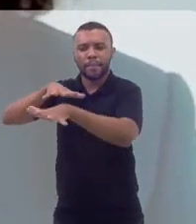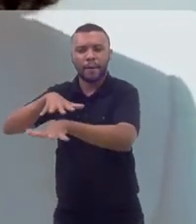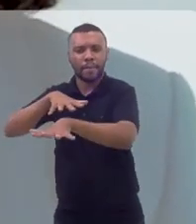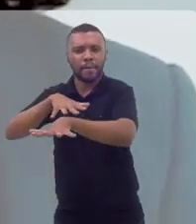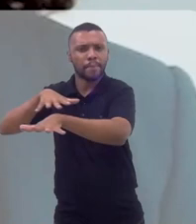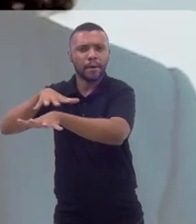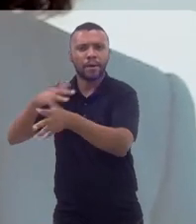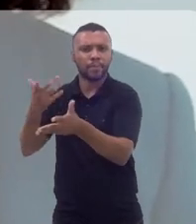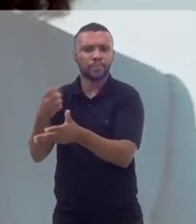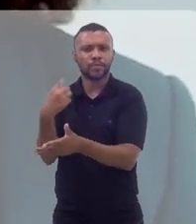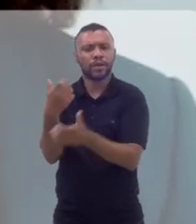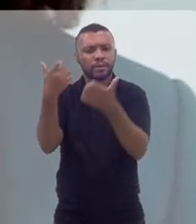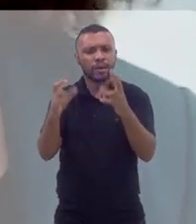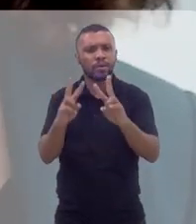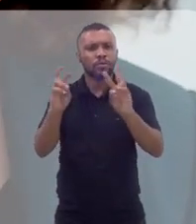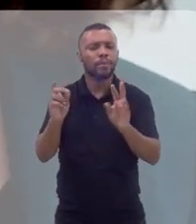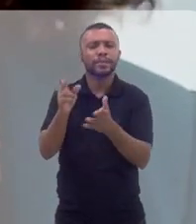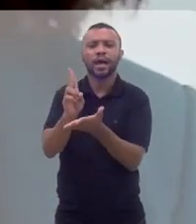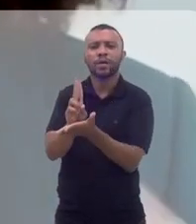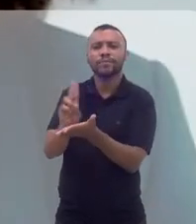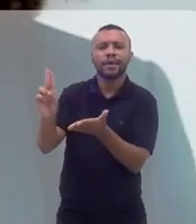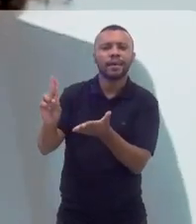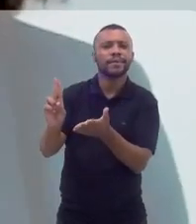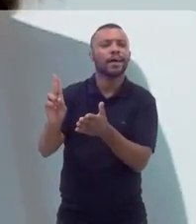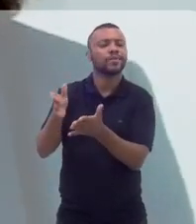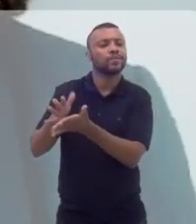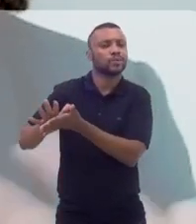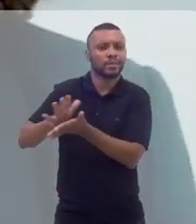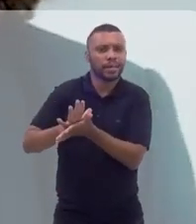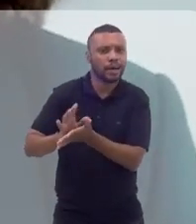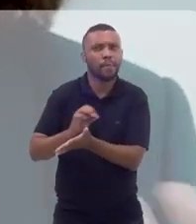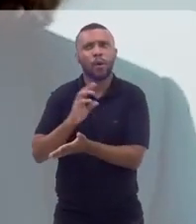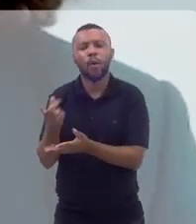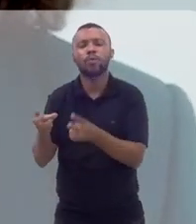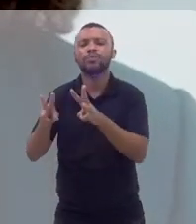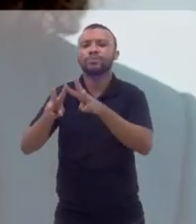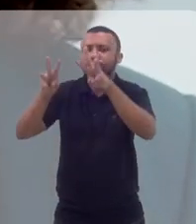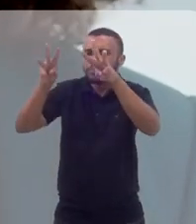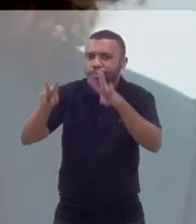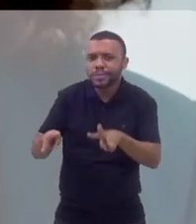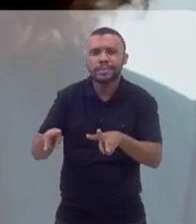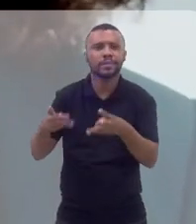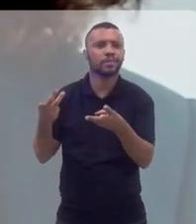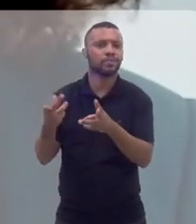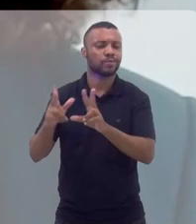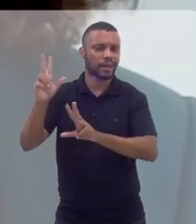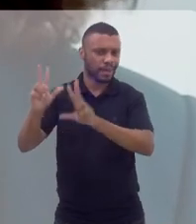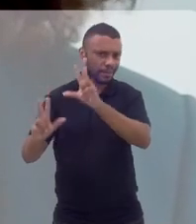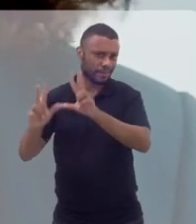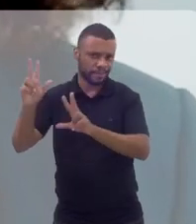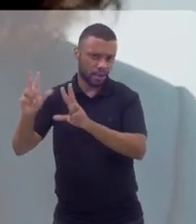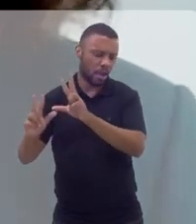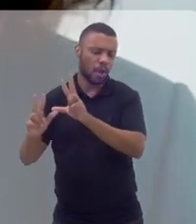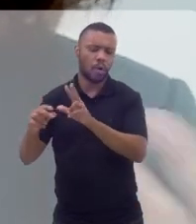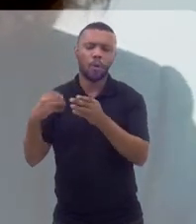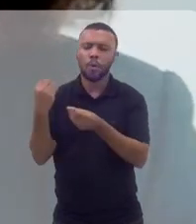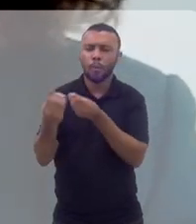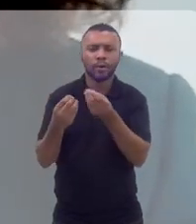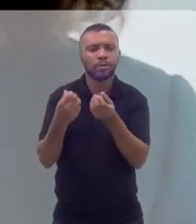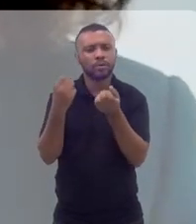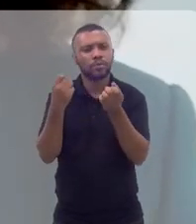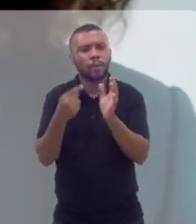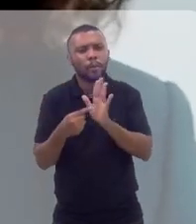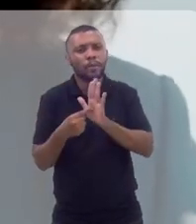trazer? A gente falou de uma universidade do samba, de um museu do carnaval. Como é a gente pode também trazer mais dessas experiências para